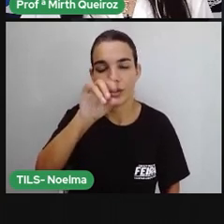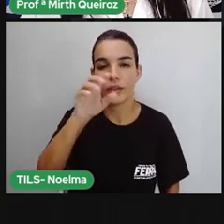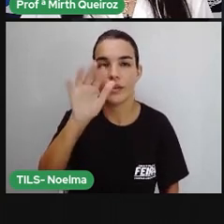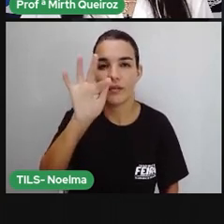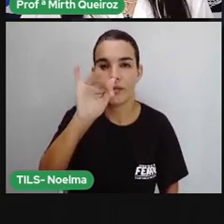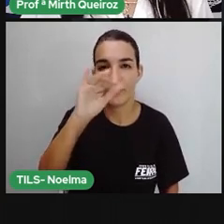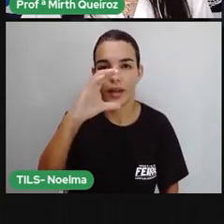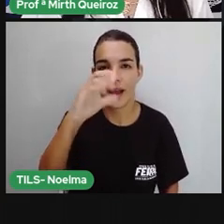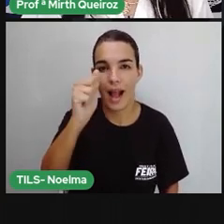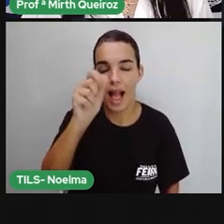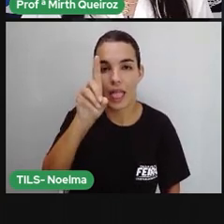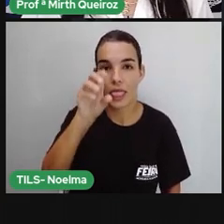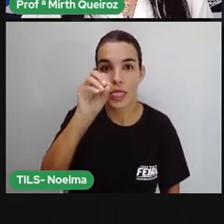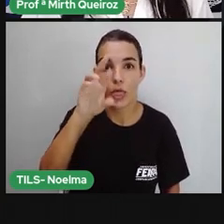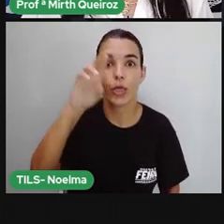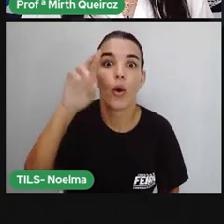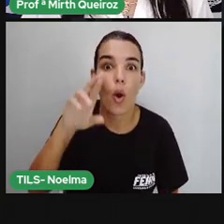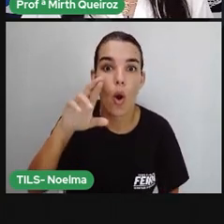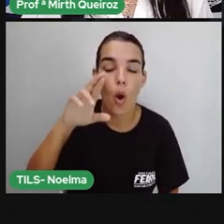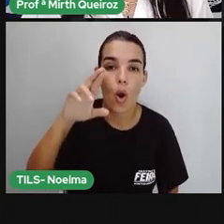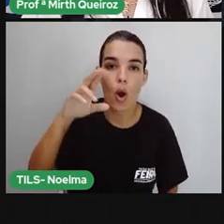Qual é a sílaba mais forte?